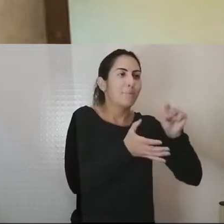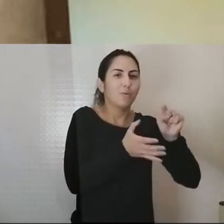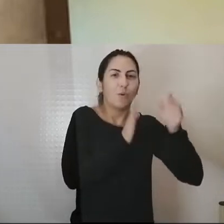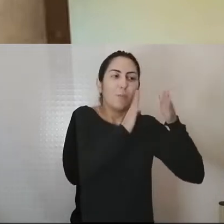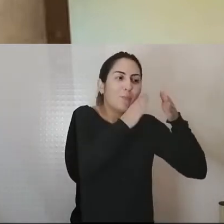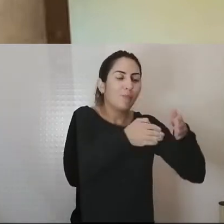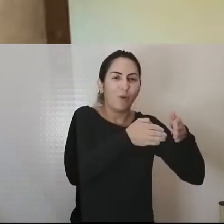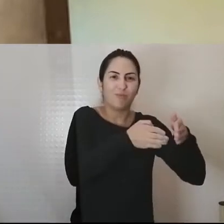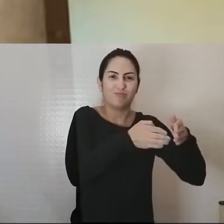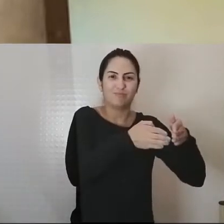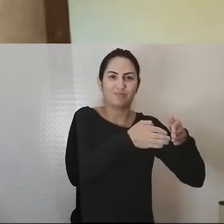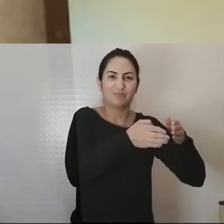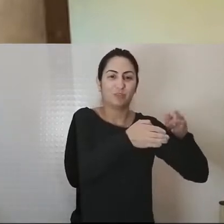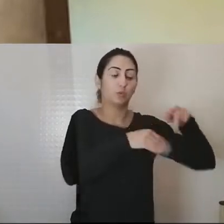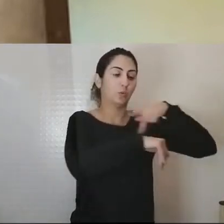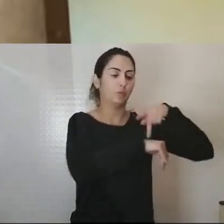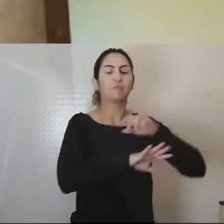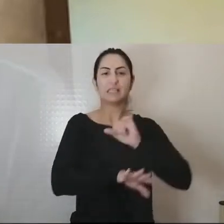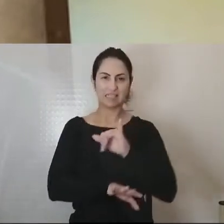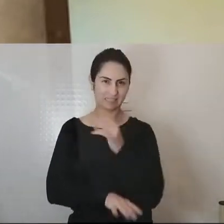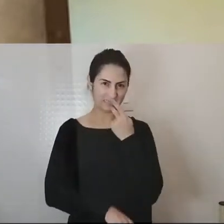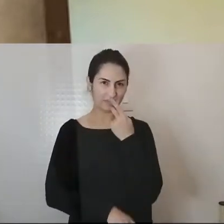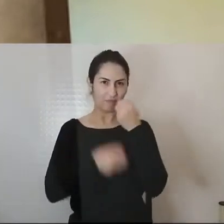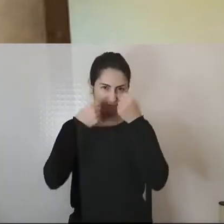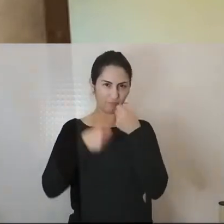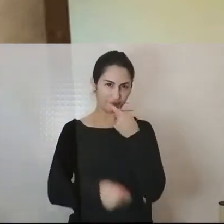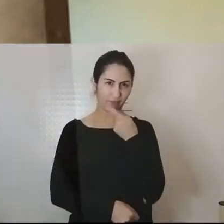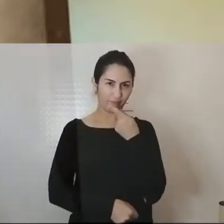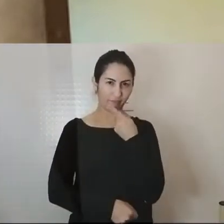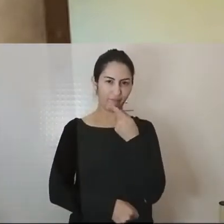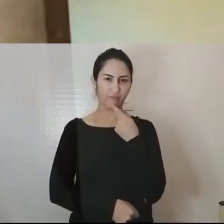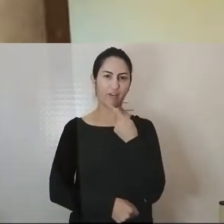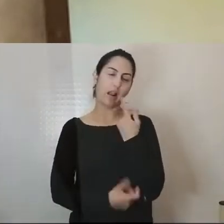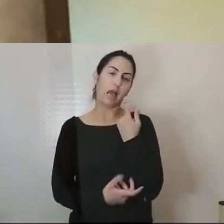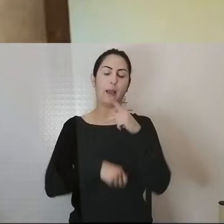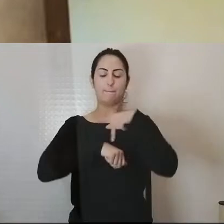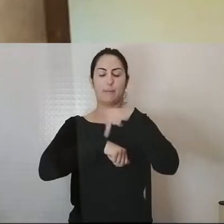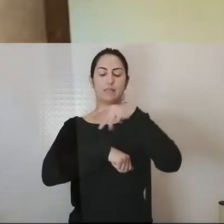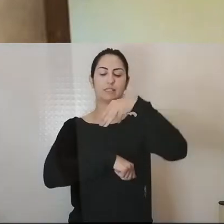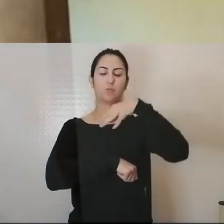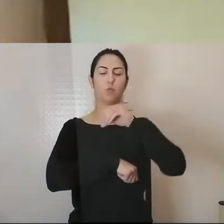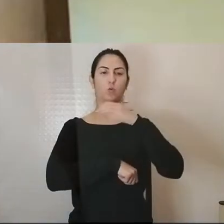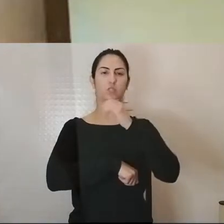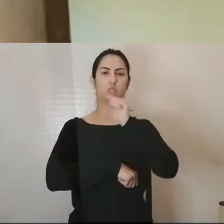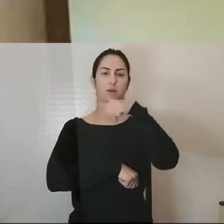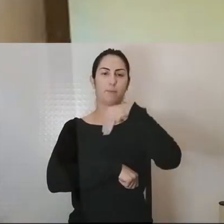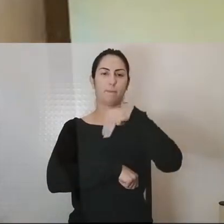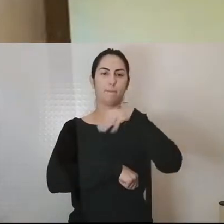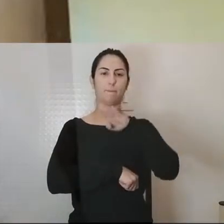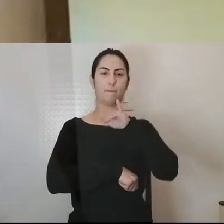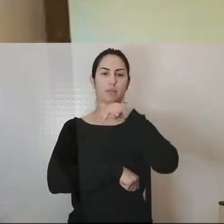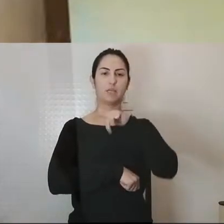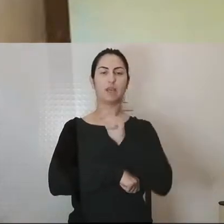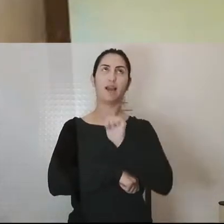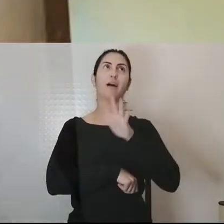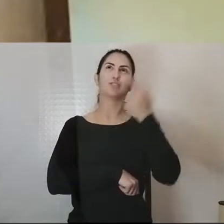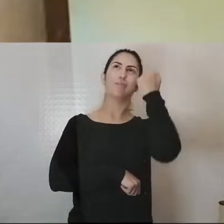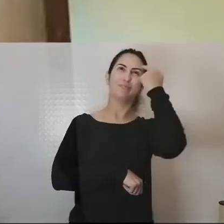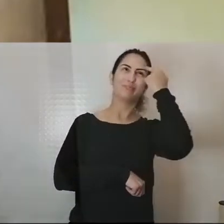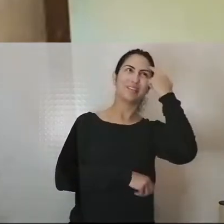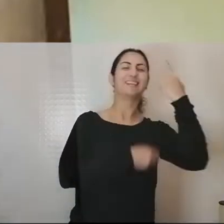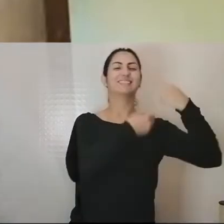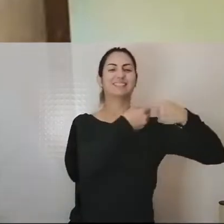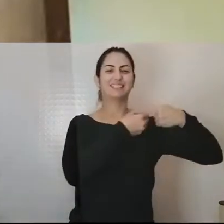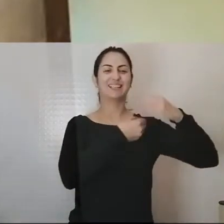fala de Moçambique no mundo inteiro, pensa-se sempre em Cabo Delgado. Há uma instrumentalização